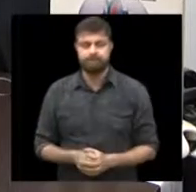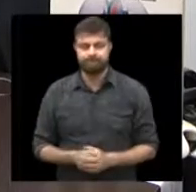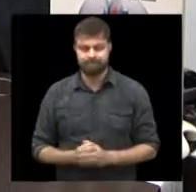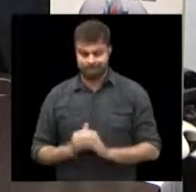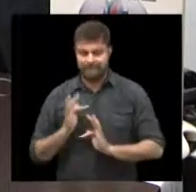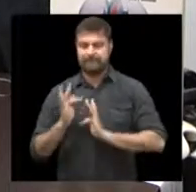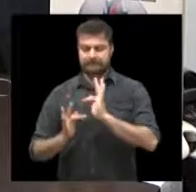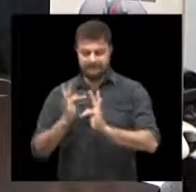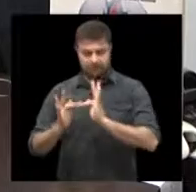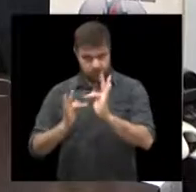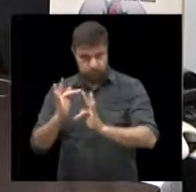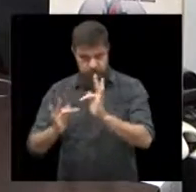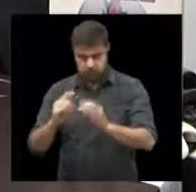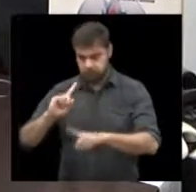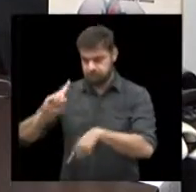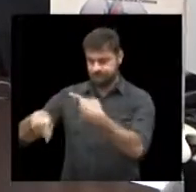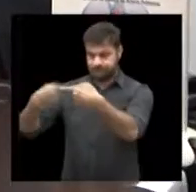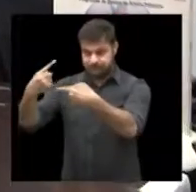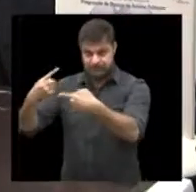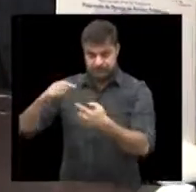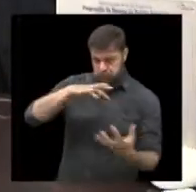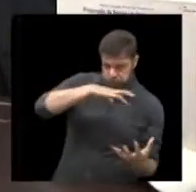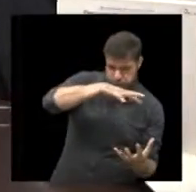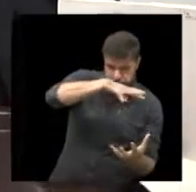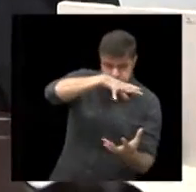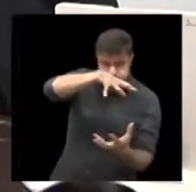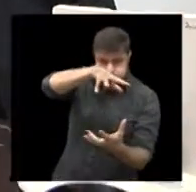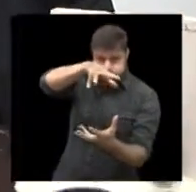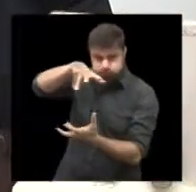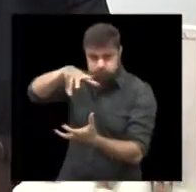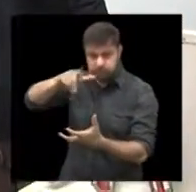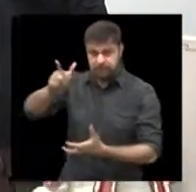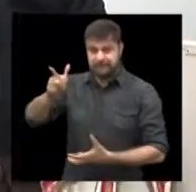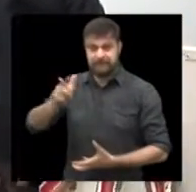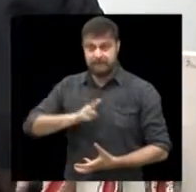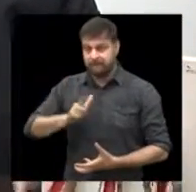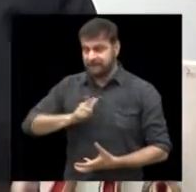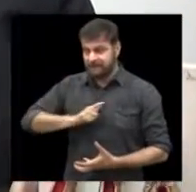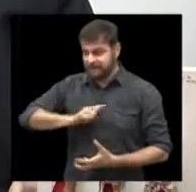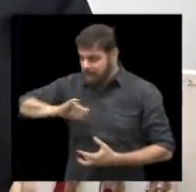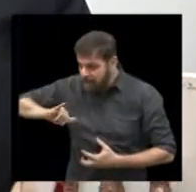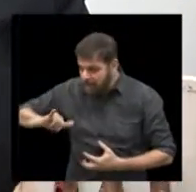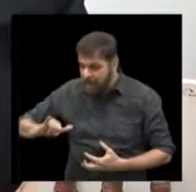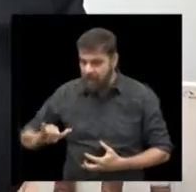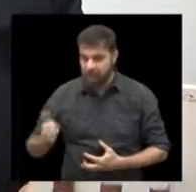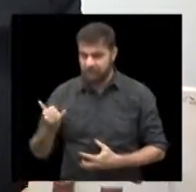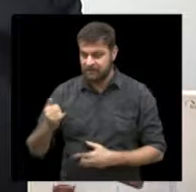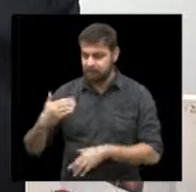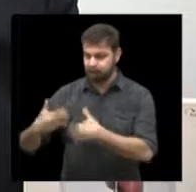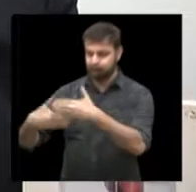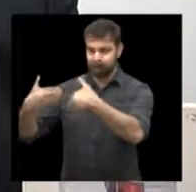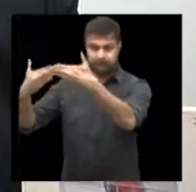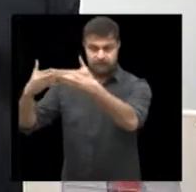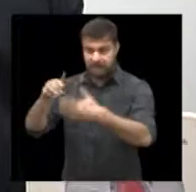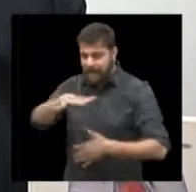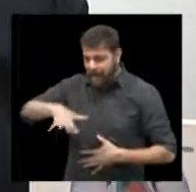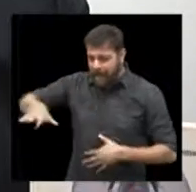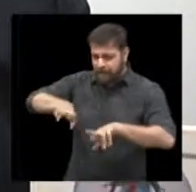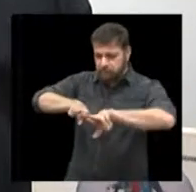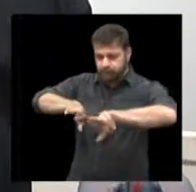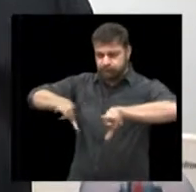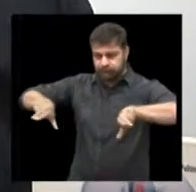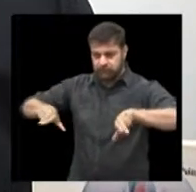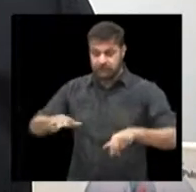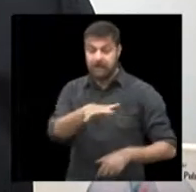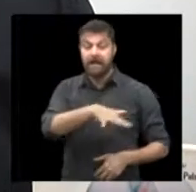tecnológica que nós temos hoje no mundo está gerando grandes oportunidades em todas as áreas. E não poderia deixar de